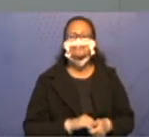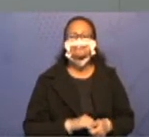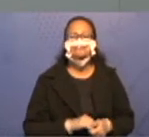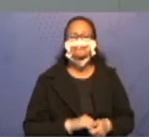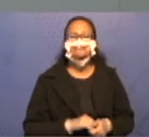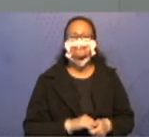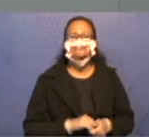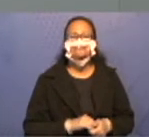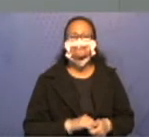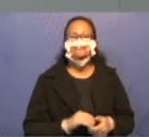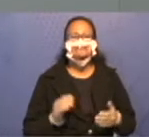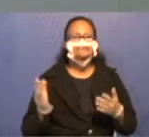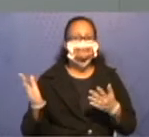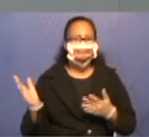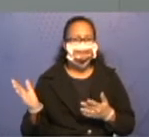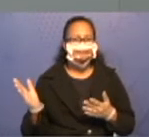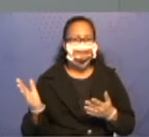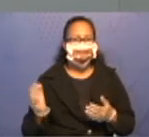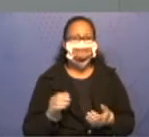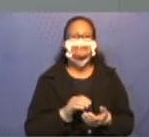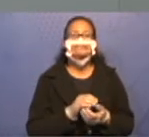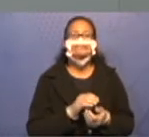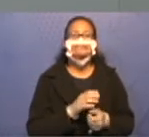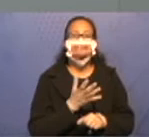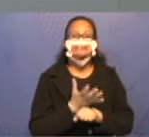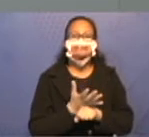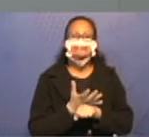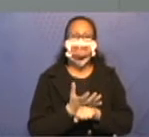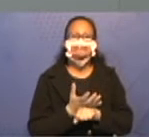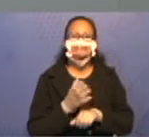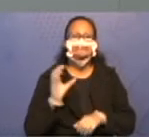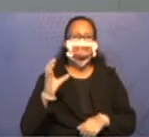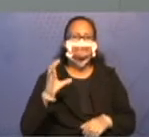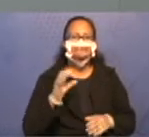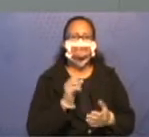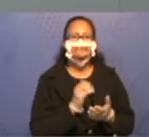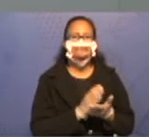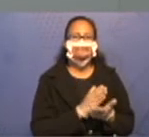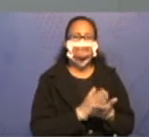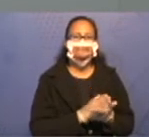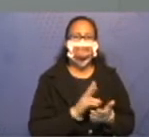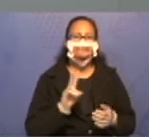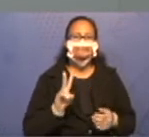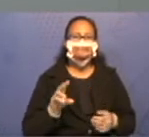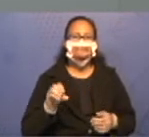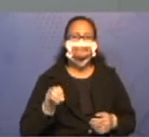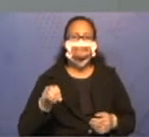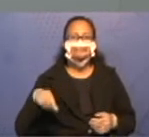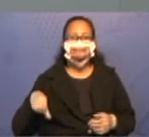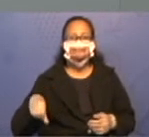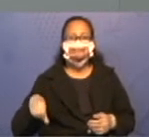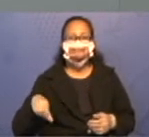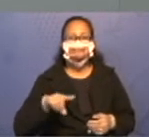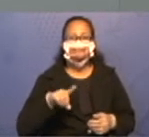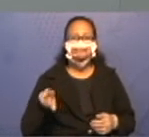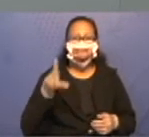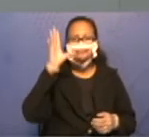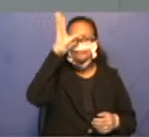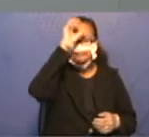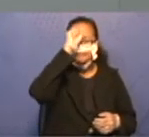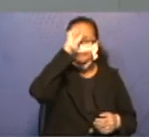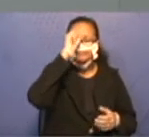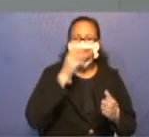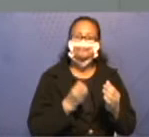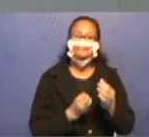Agora, vamos passar para a aula de ciências da página 209. Vocês aprenderam